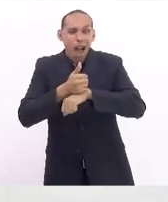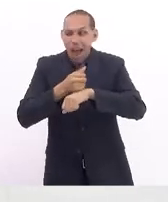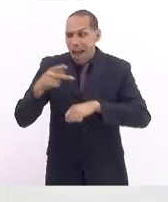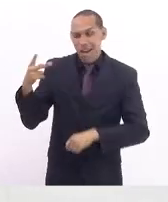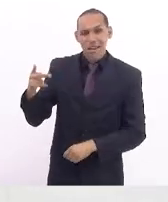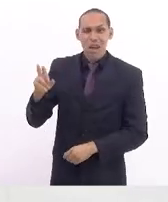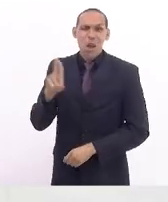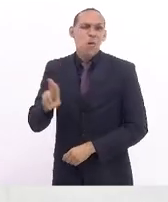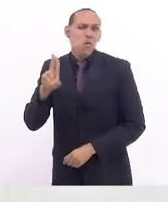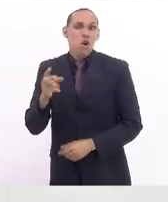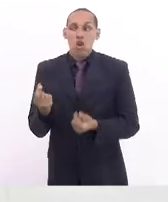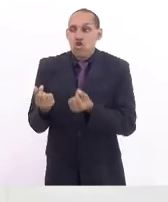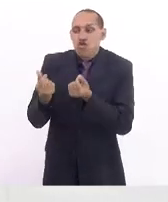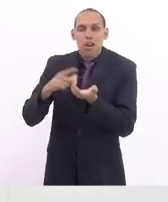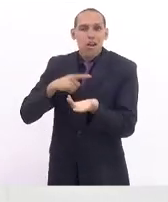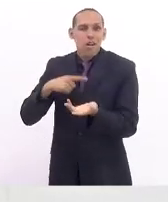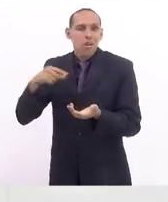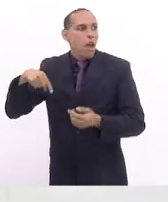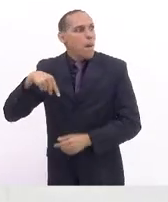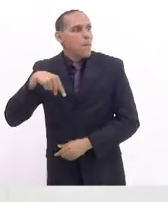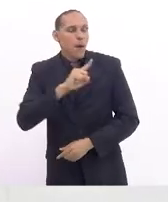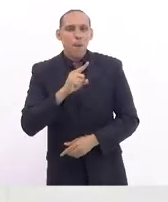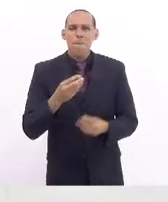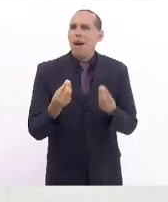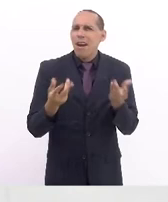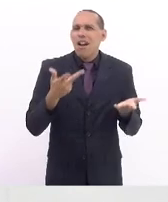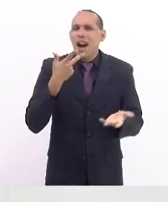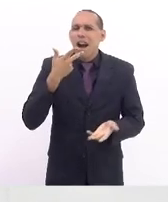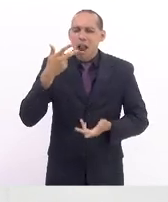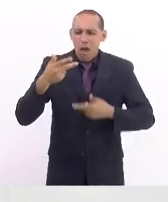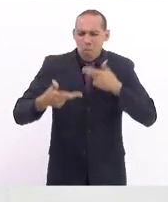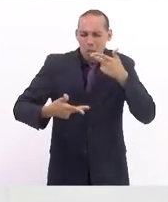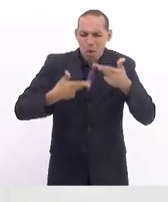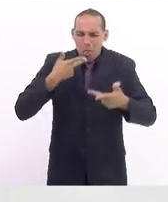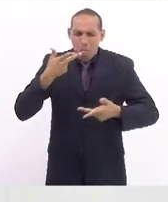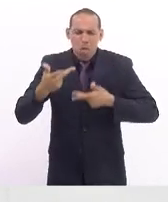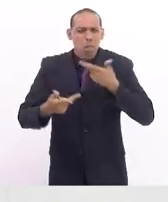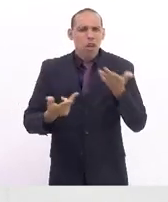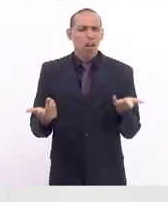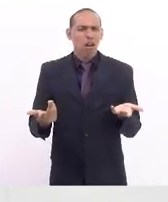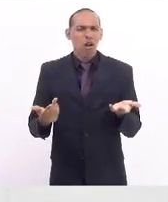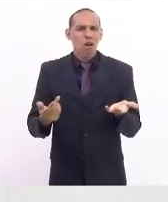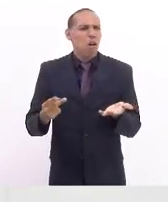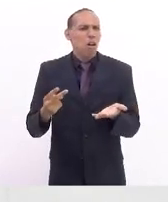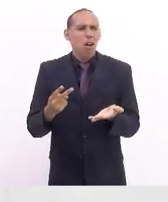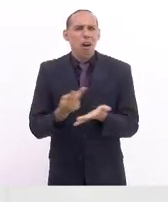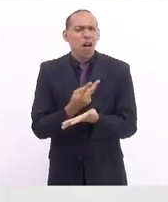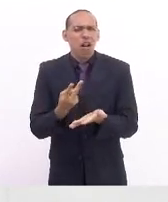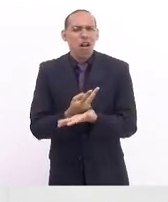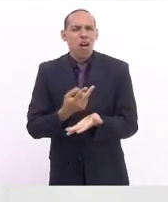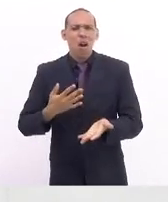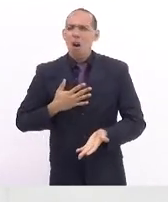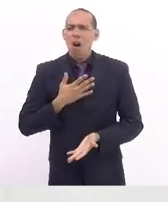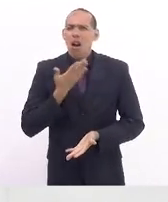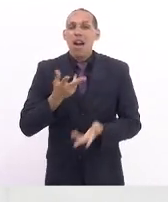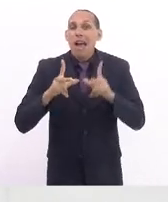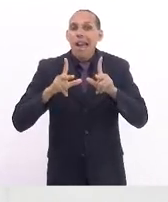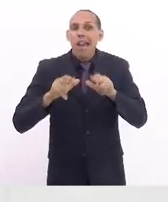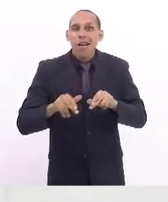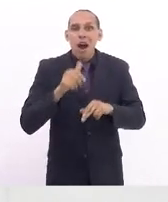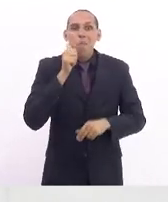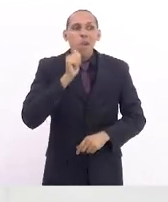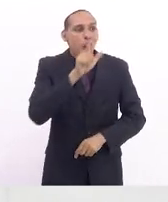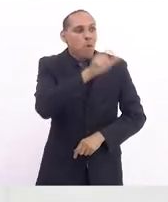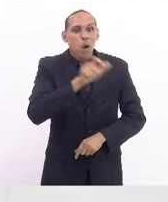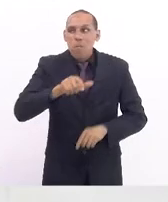recurso financeiro que tem, e falar o que falou com respeito às mulheres ucranianas. Aquilo é a forma que ele olha para todas as mulheres.